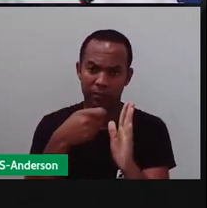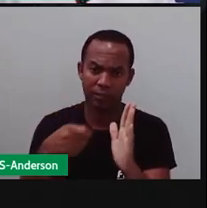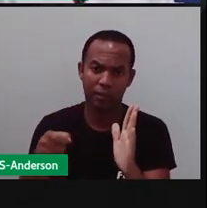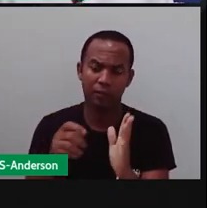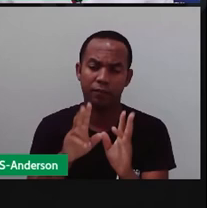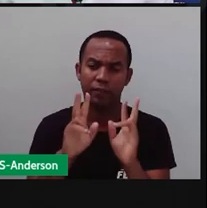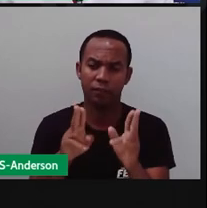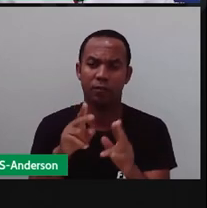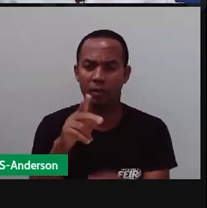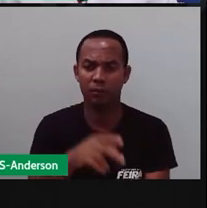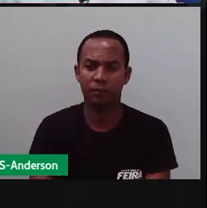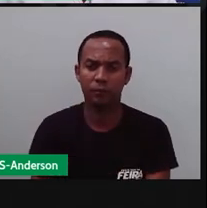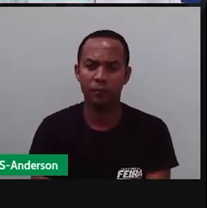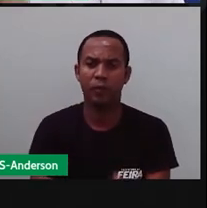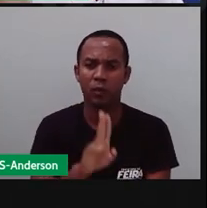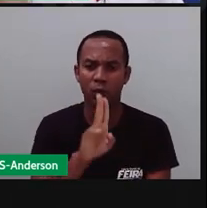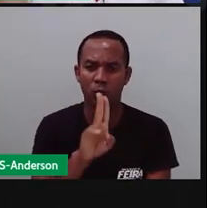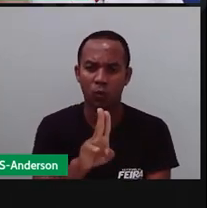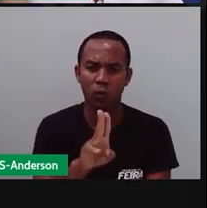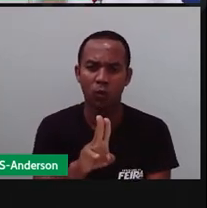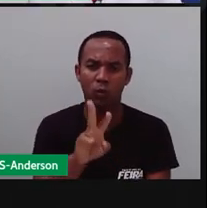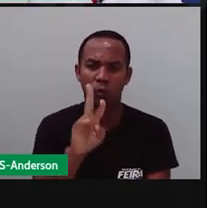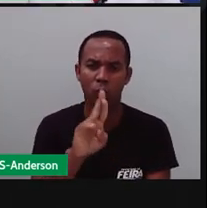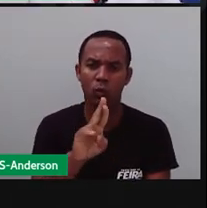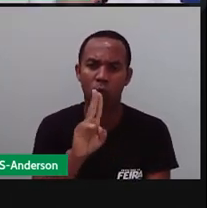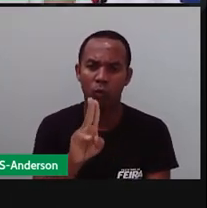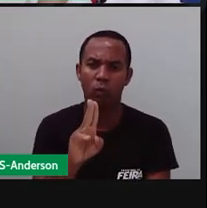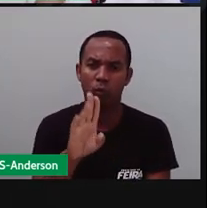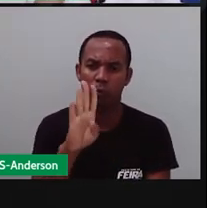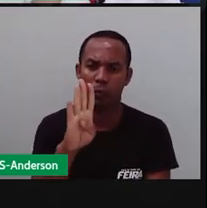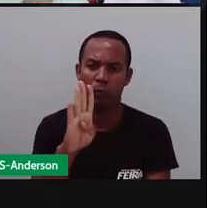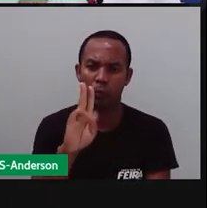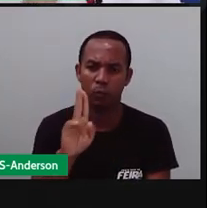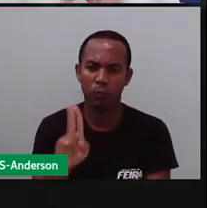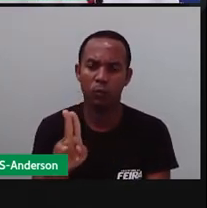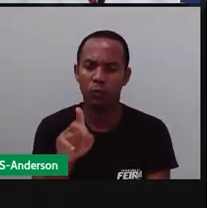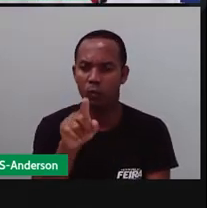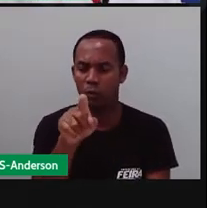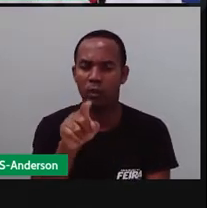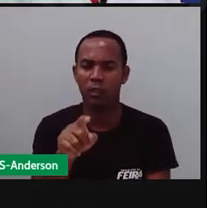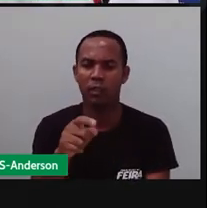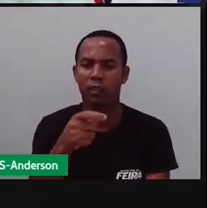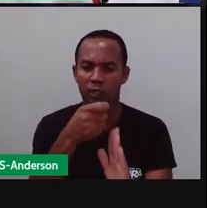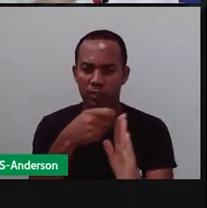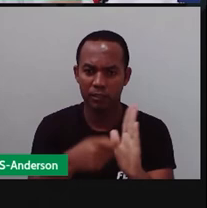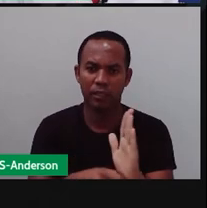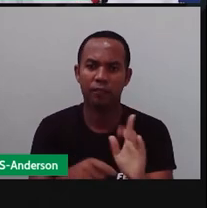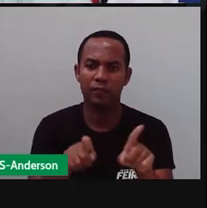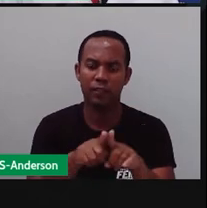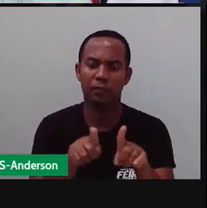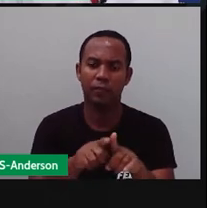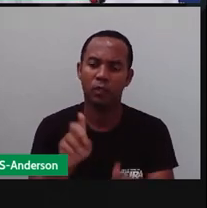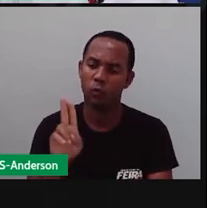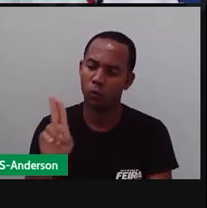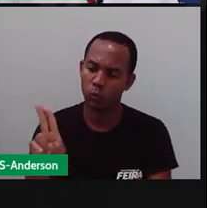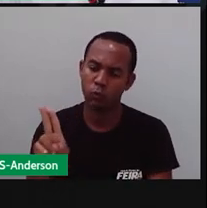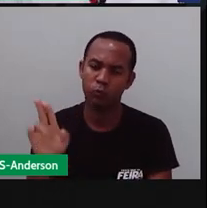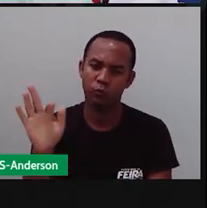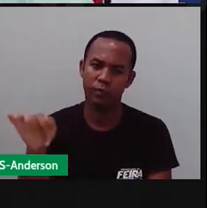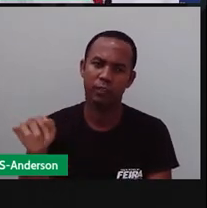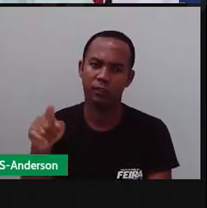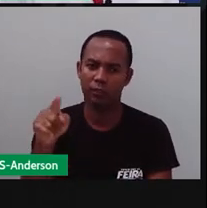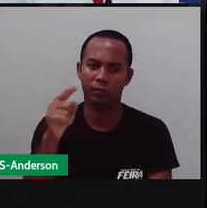Urubu. Se escreve U, se pronuncia U, porque o Bu de Urubu